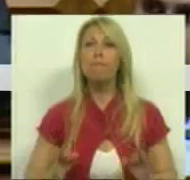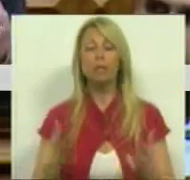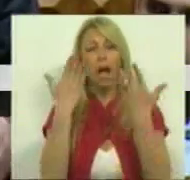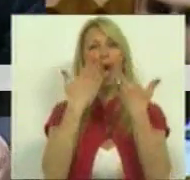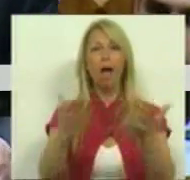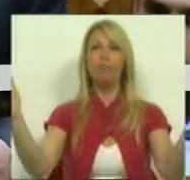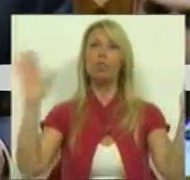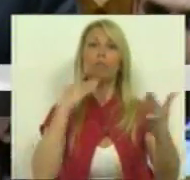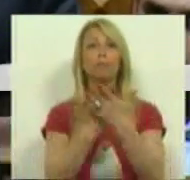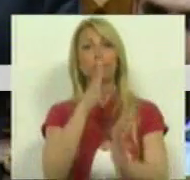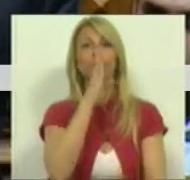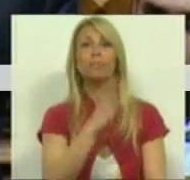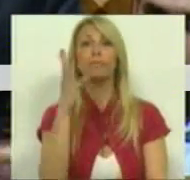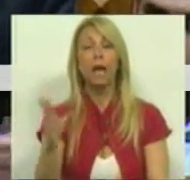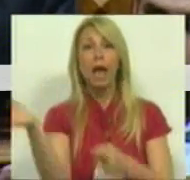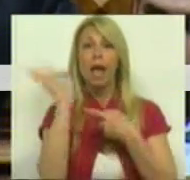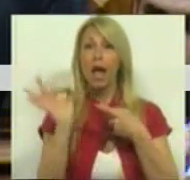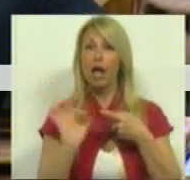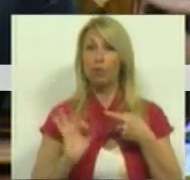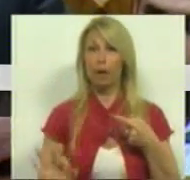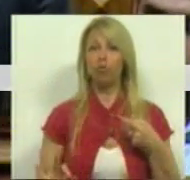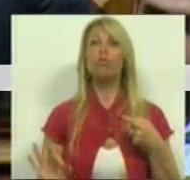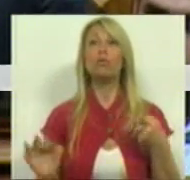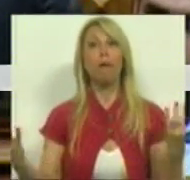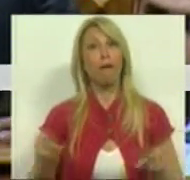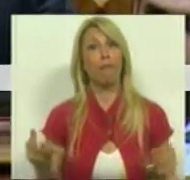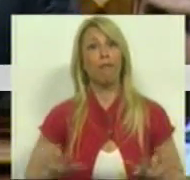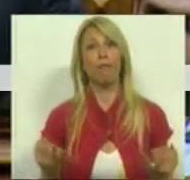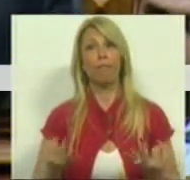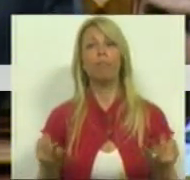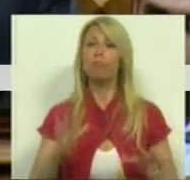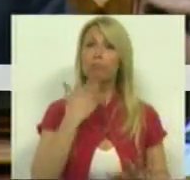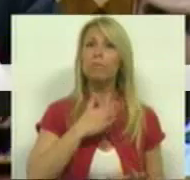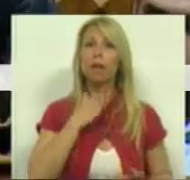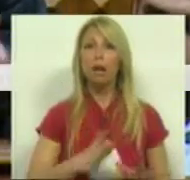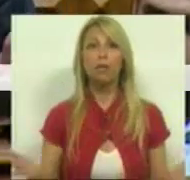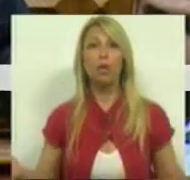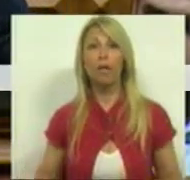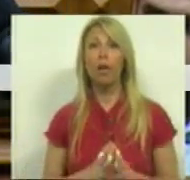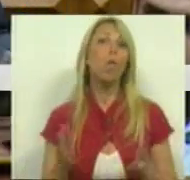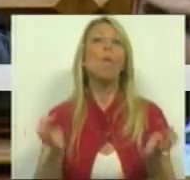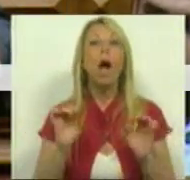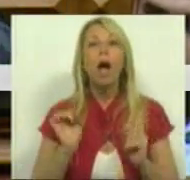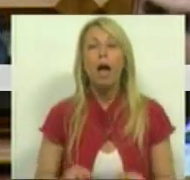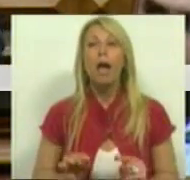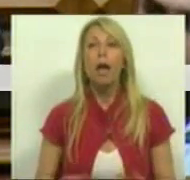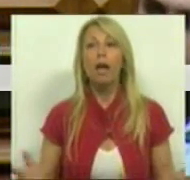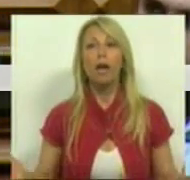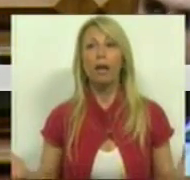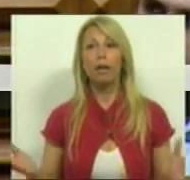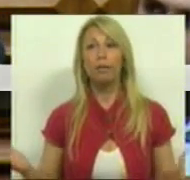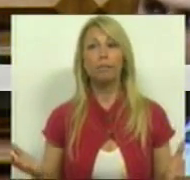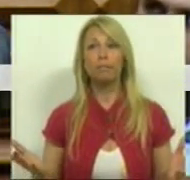poder concretizar estes aspectos que são absolutamente razoáveis. Não há aqui nada que não